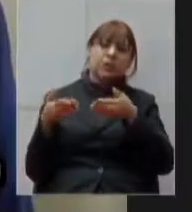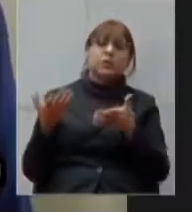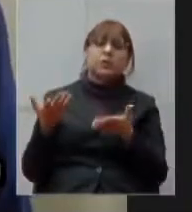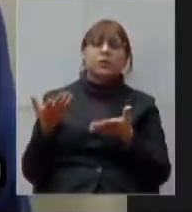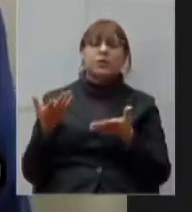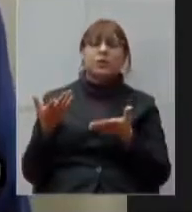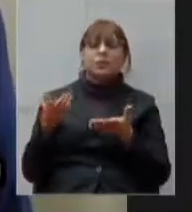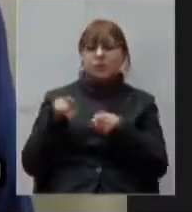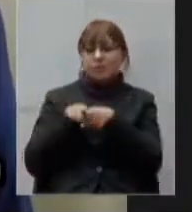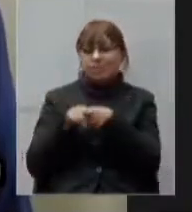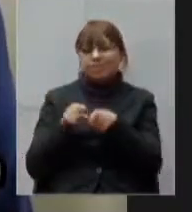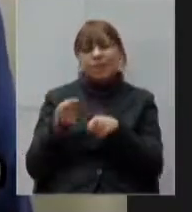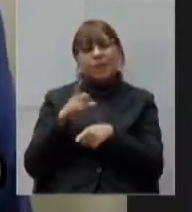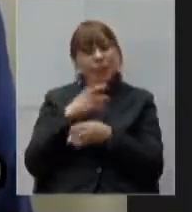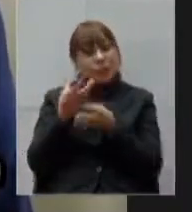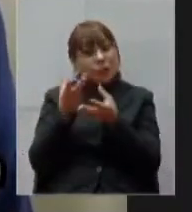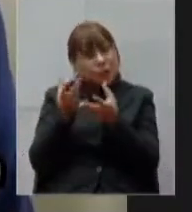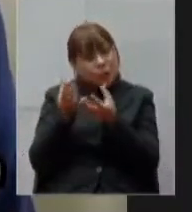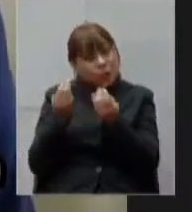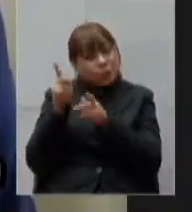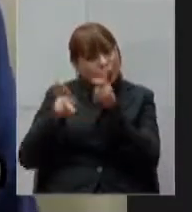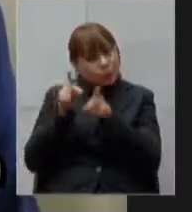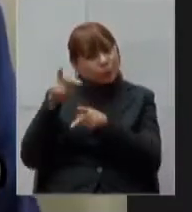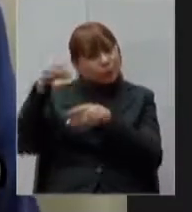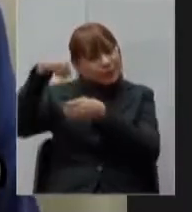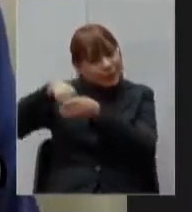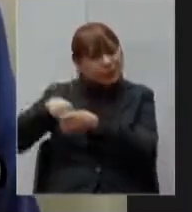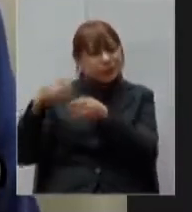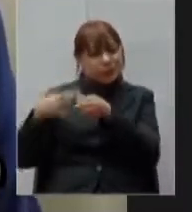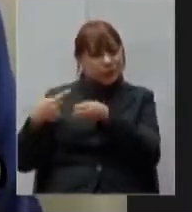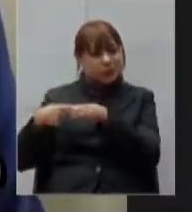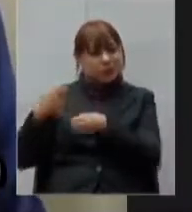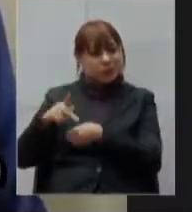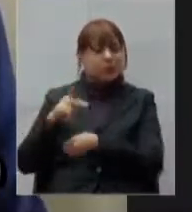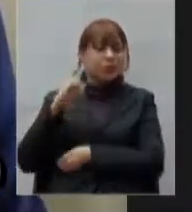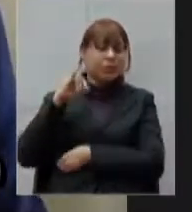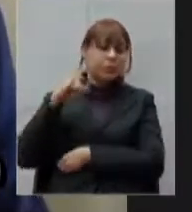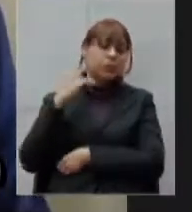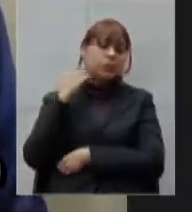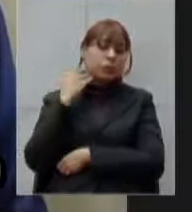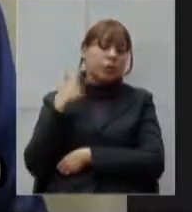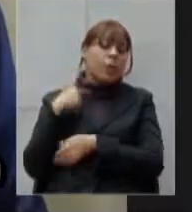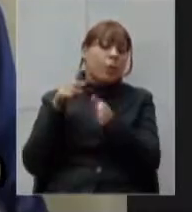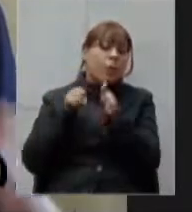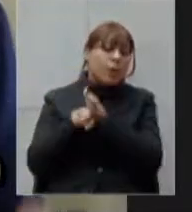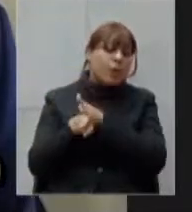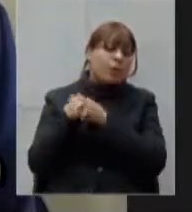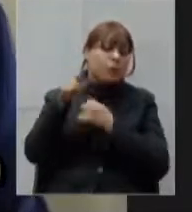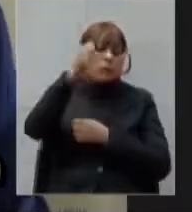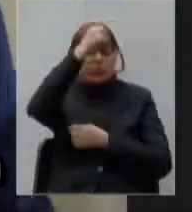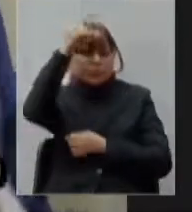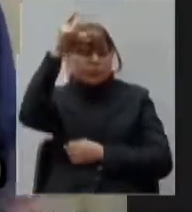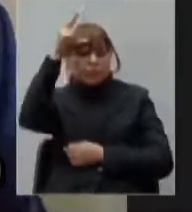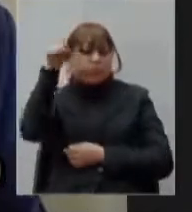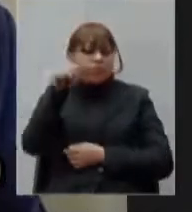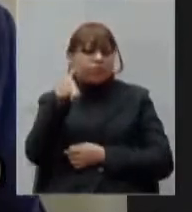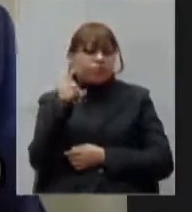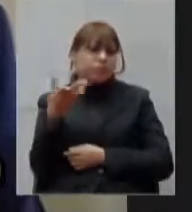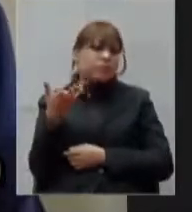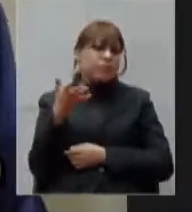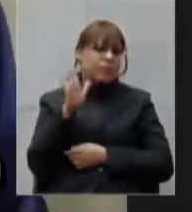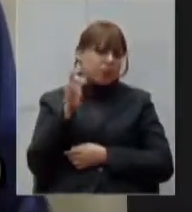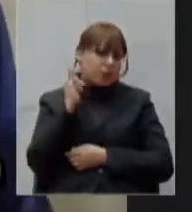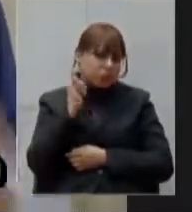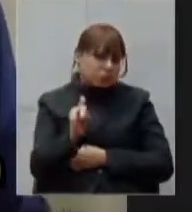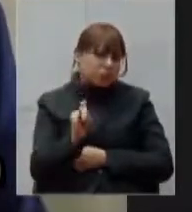tendo que ser referência se ele já foi comunicado da possibilidade